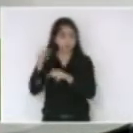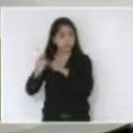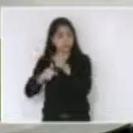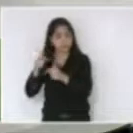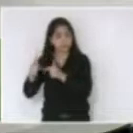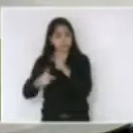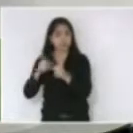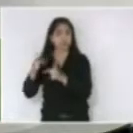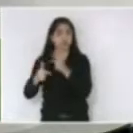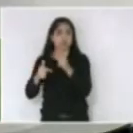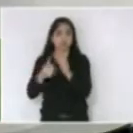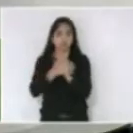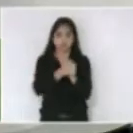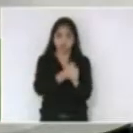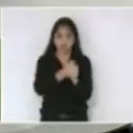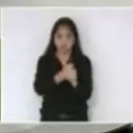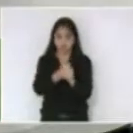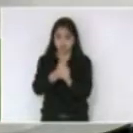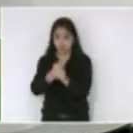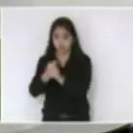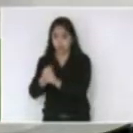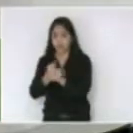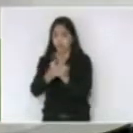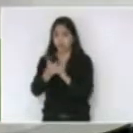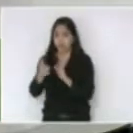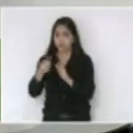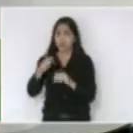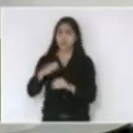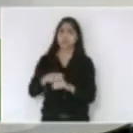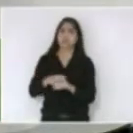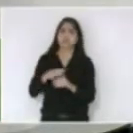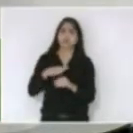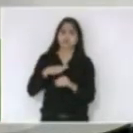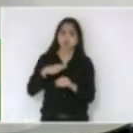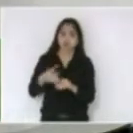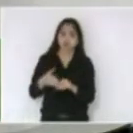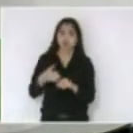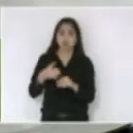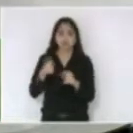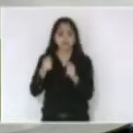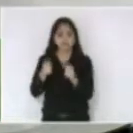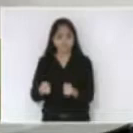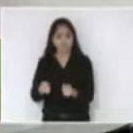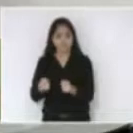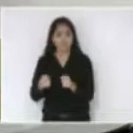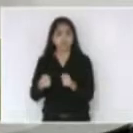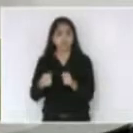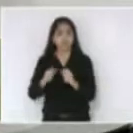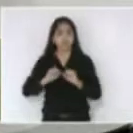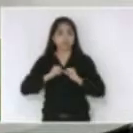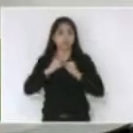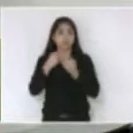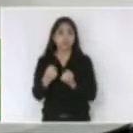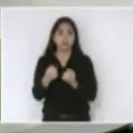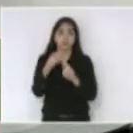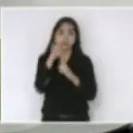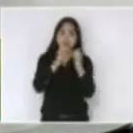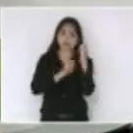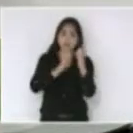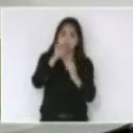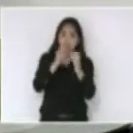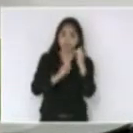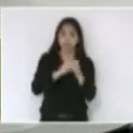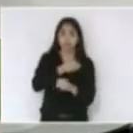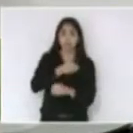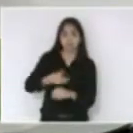em especial eu quero cumprimentá-los pela persistência de estar aqui defendendo esta empresa pública e que cumpre a sua